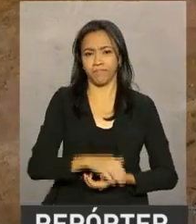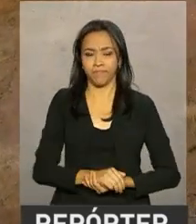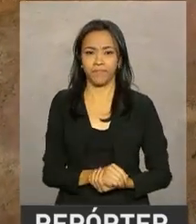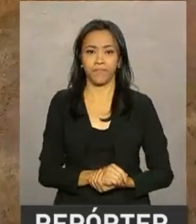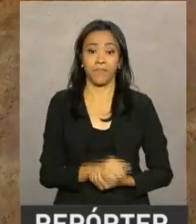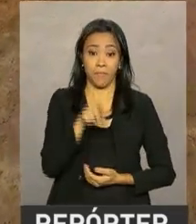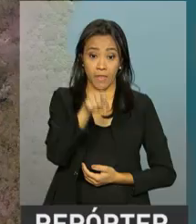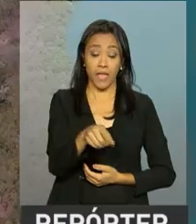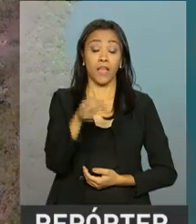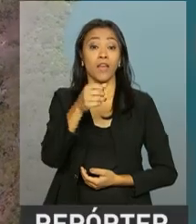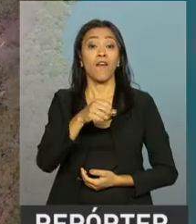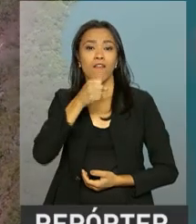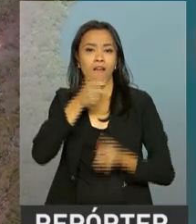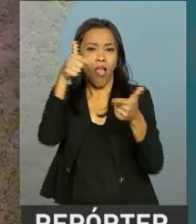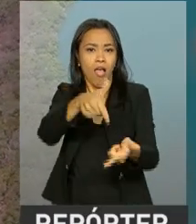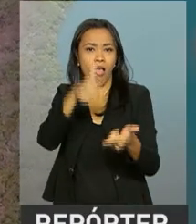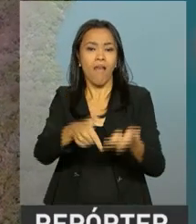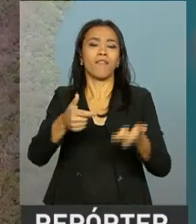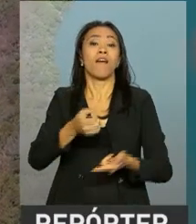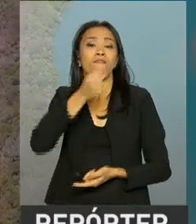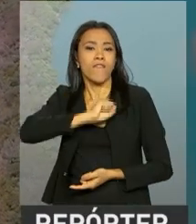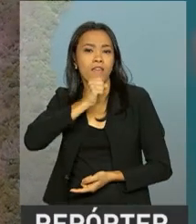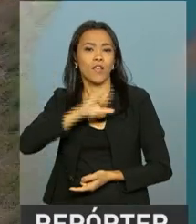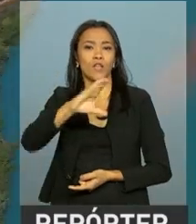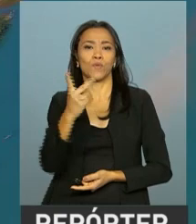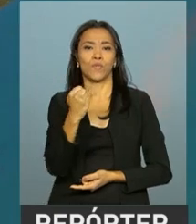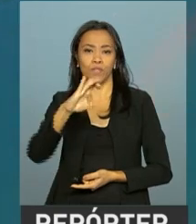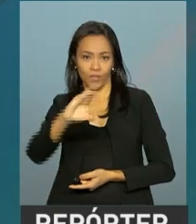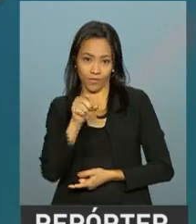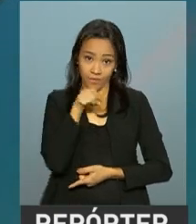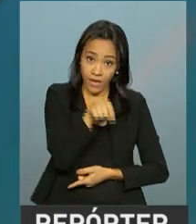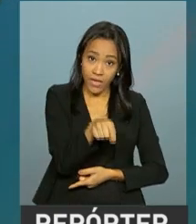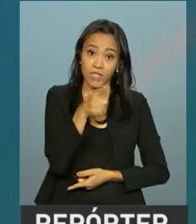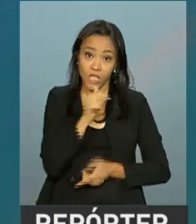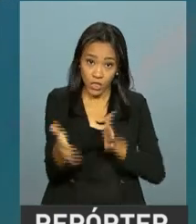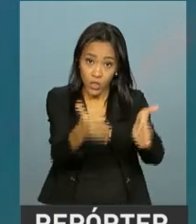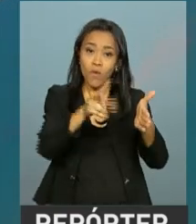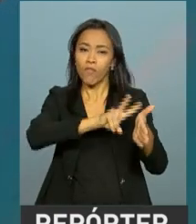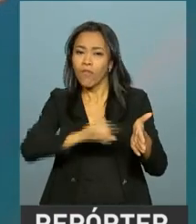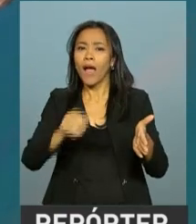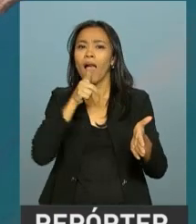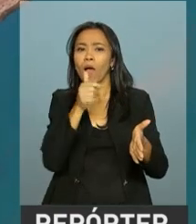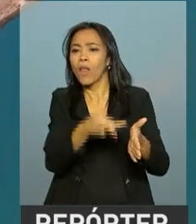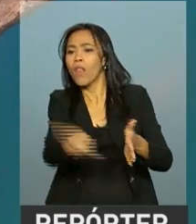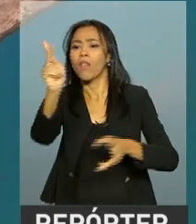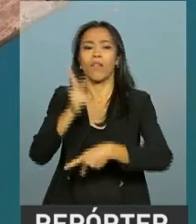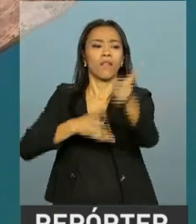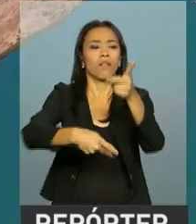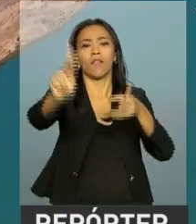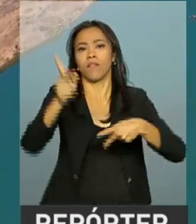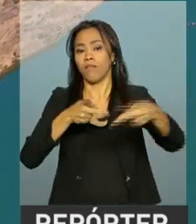O Velho Chico, já chamado de Rio da Integração Nacional, vai compartilhar as águas e chegar